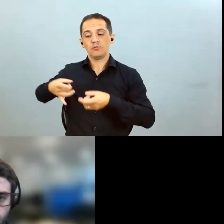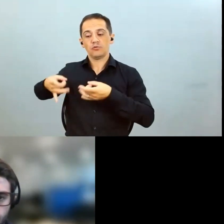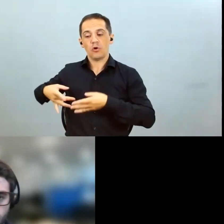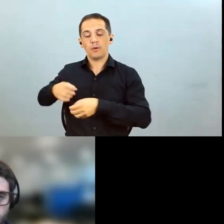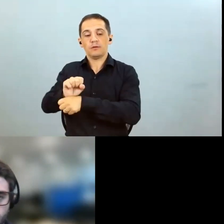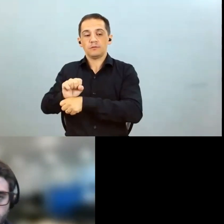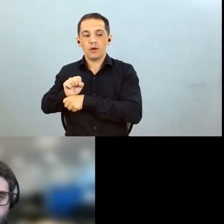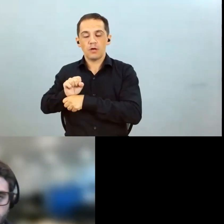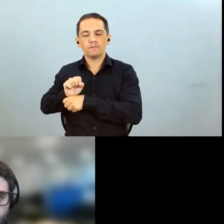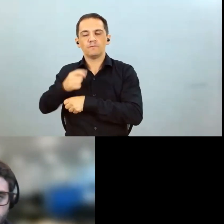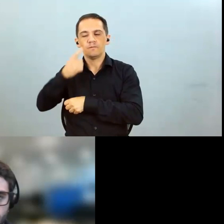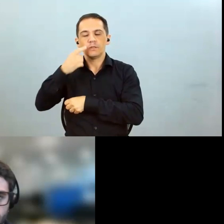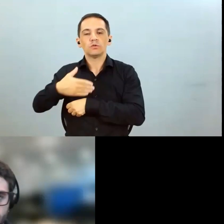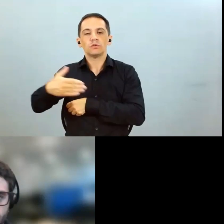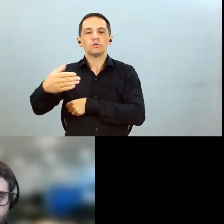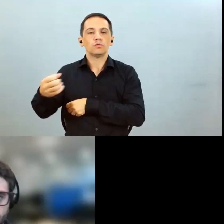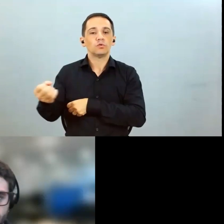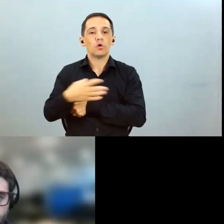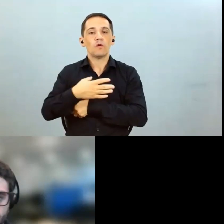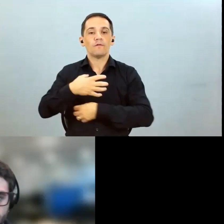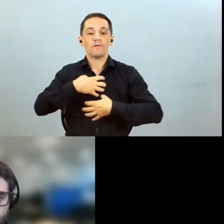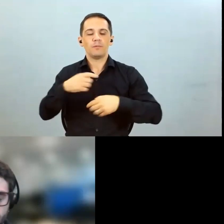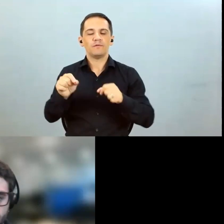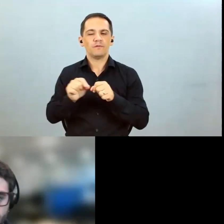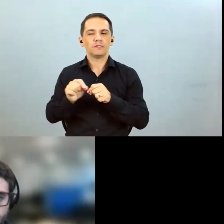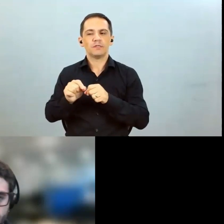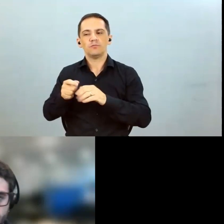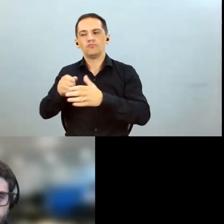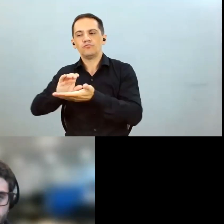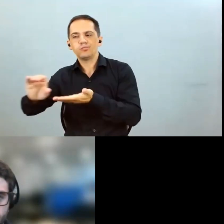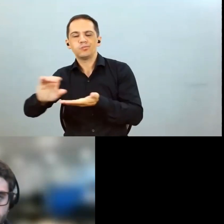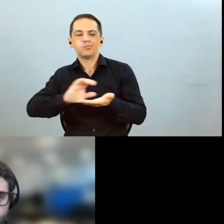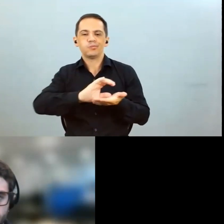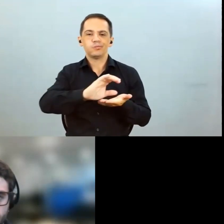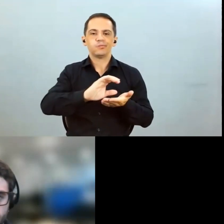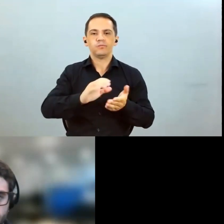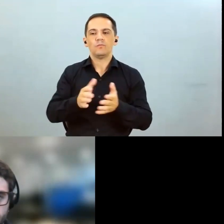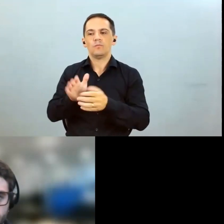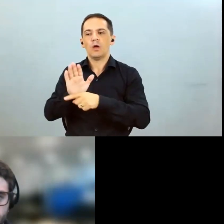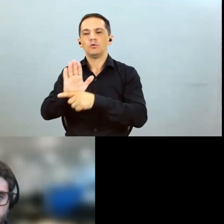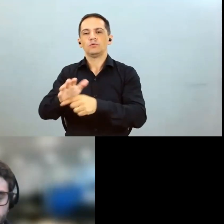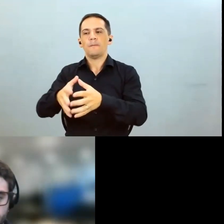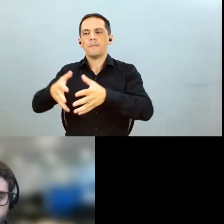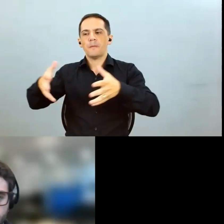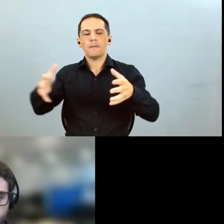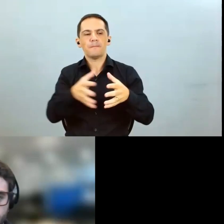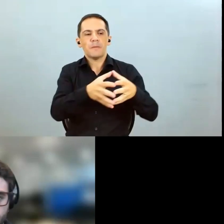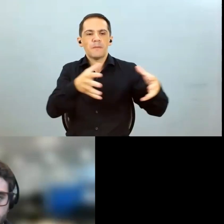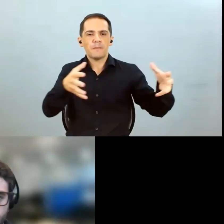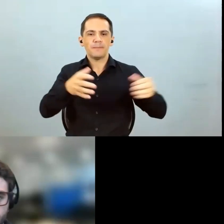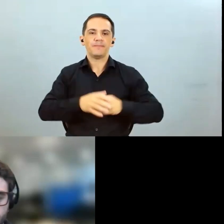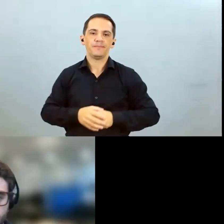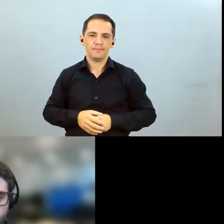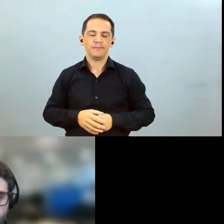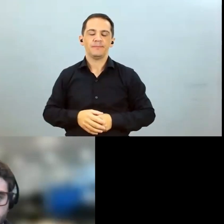projetos que deverão acontecer obviamente como a gente sempre comenta o crescimento e a expansão não é linear e a